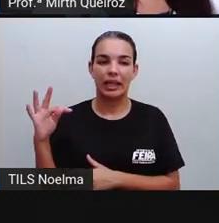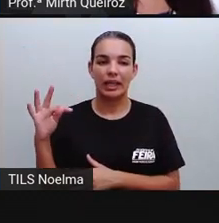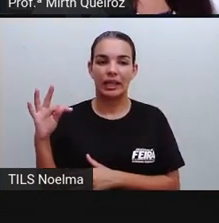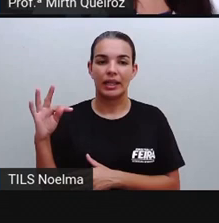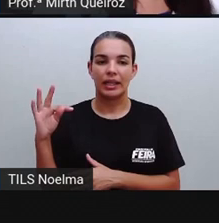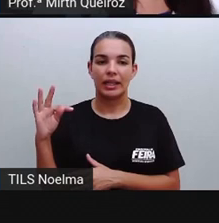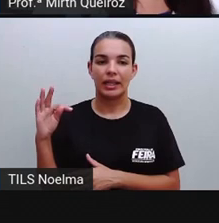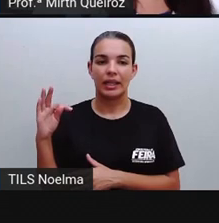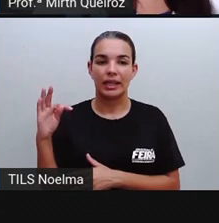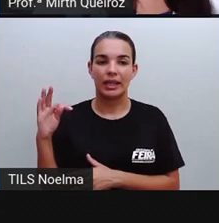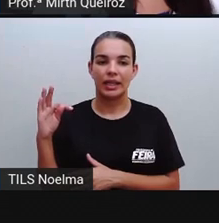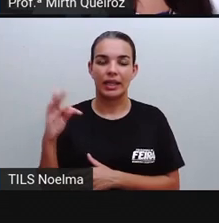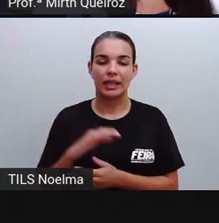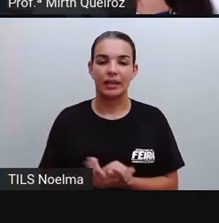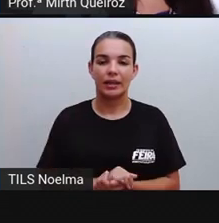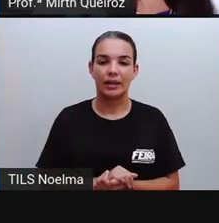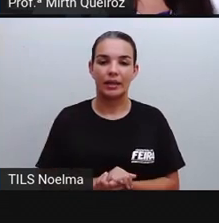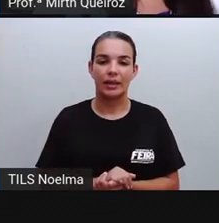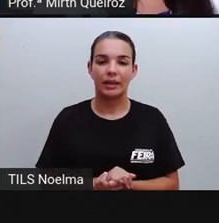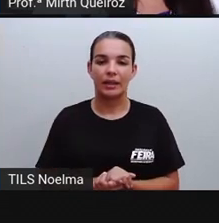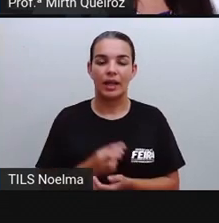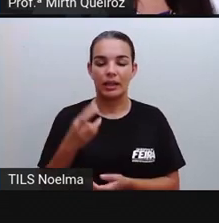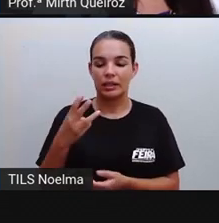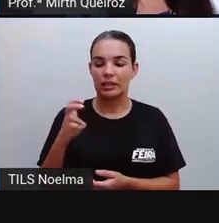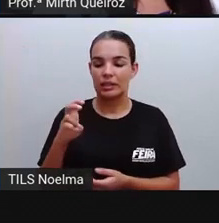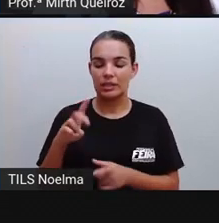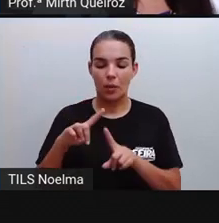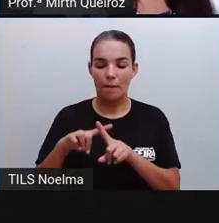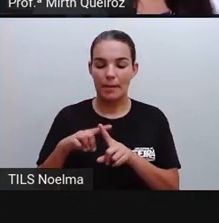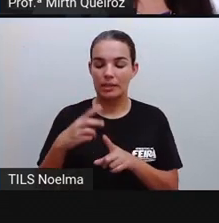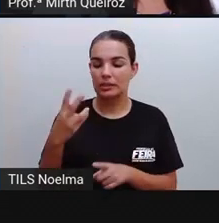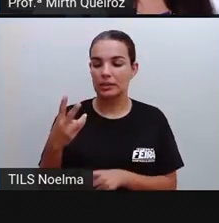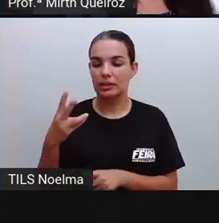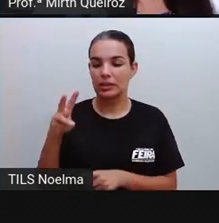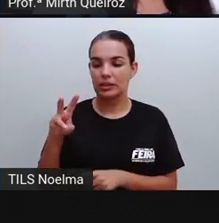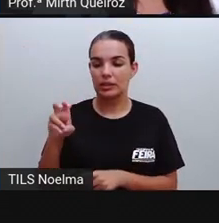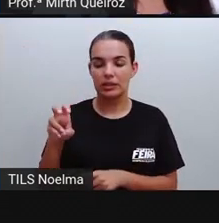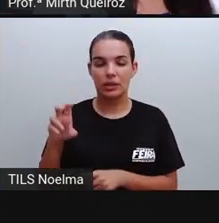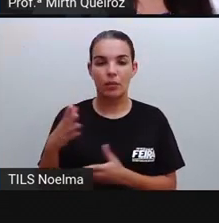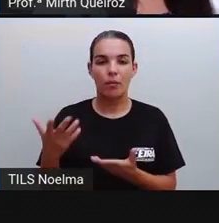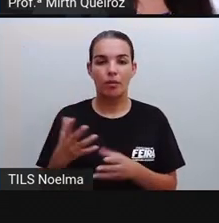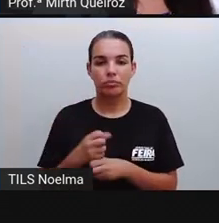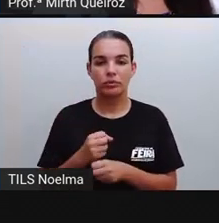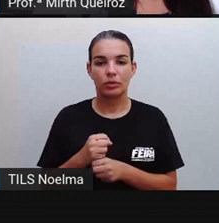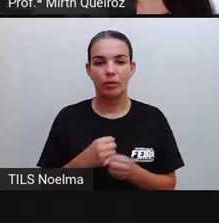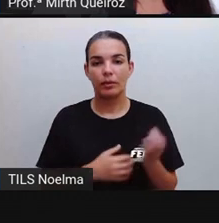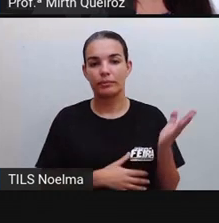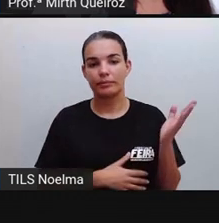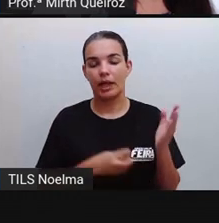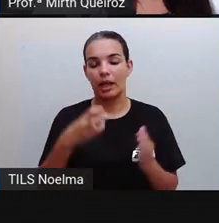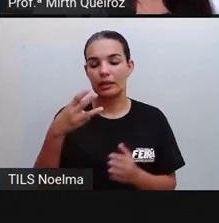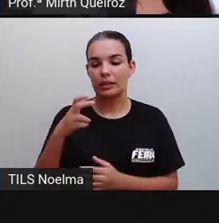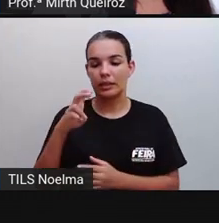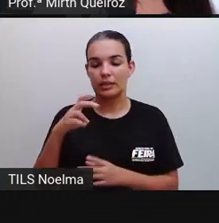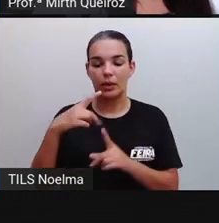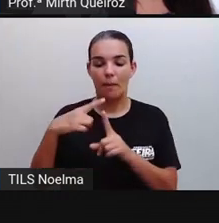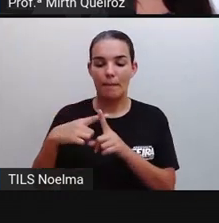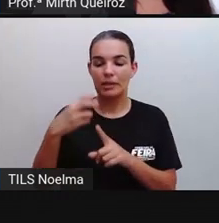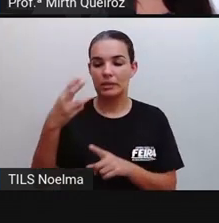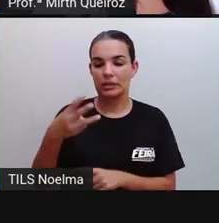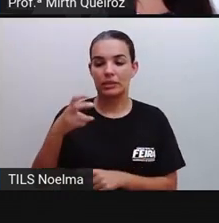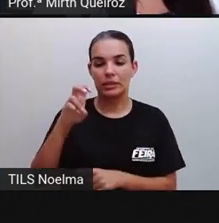T. 35 mais 35. Quanto é que é? Responda aí no caderno de vocês.